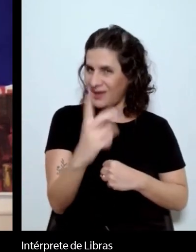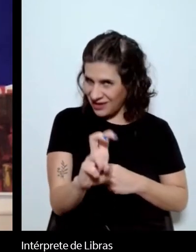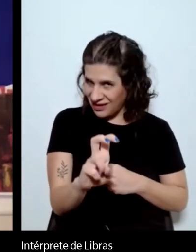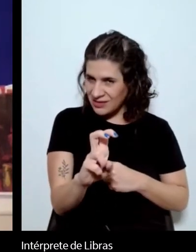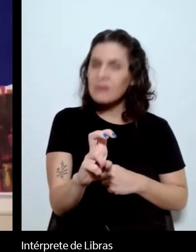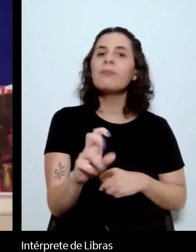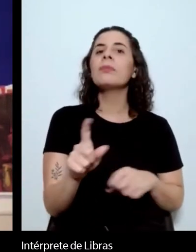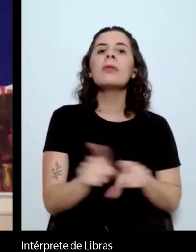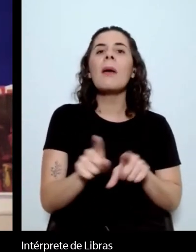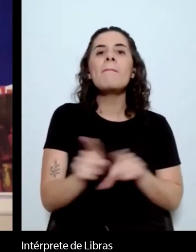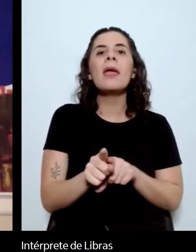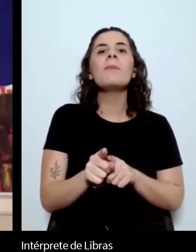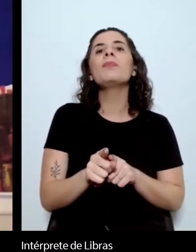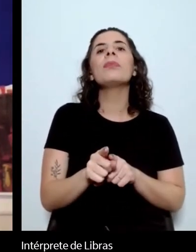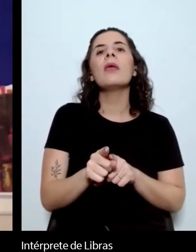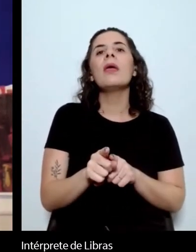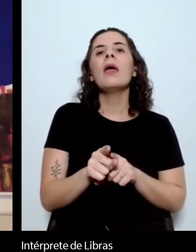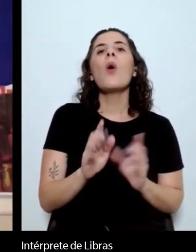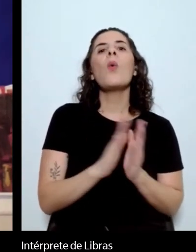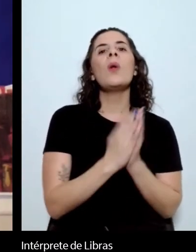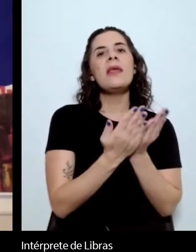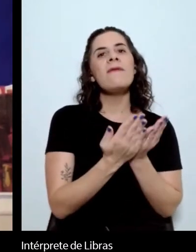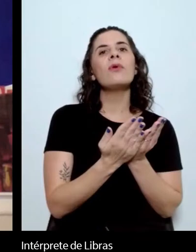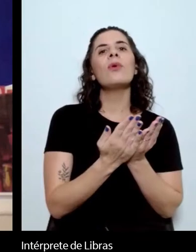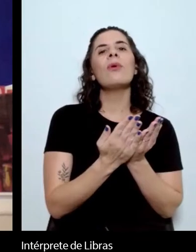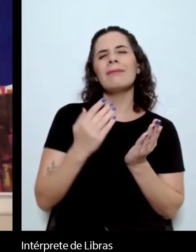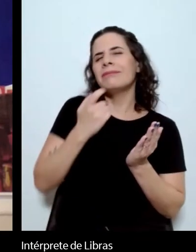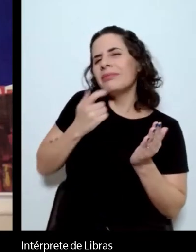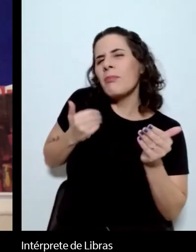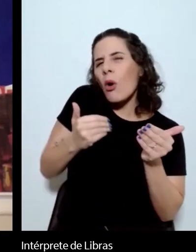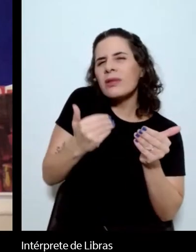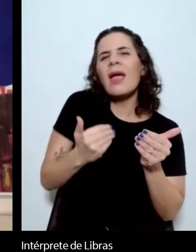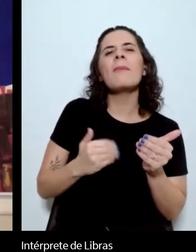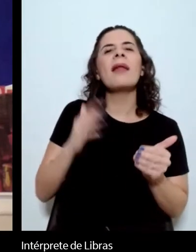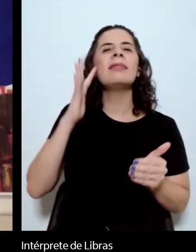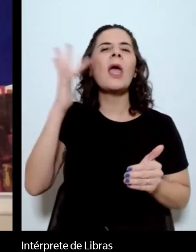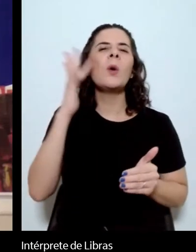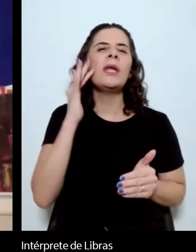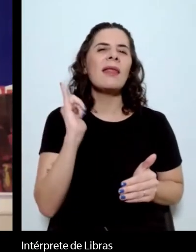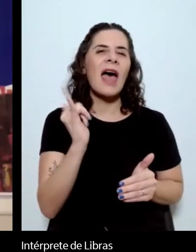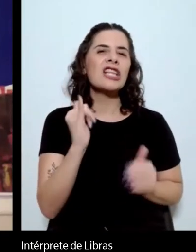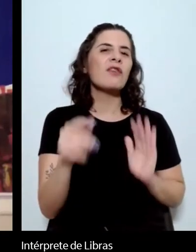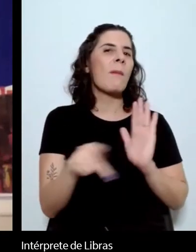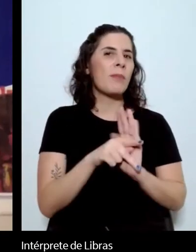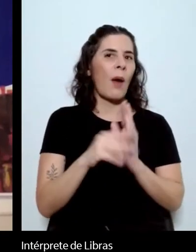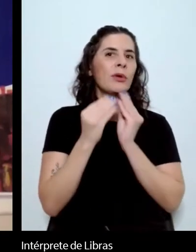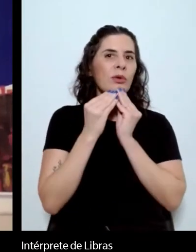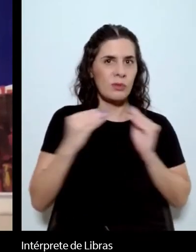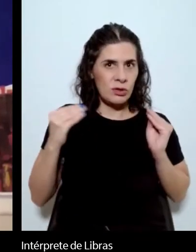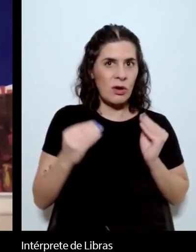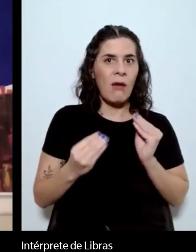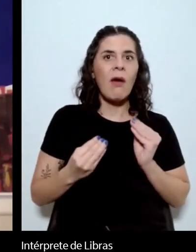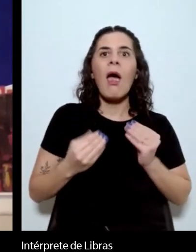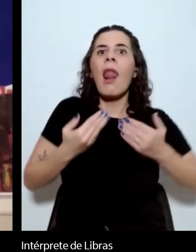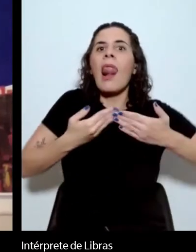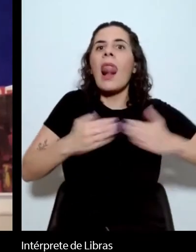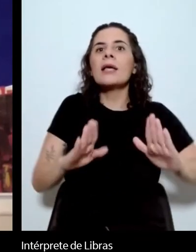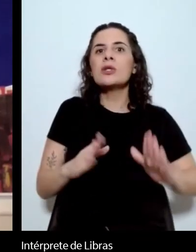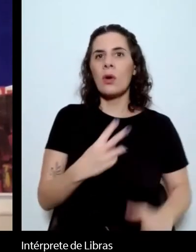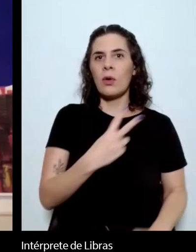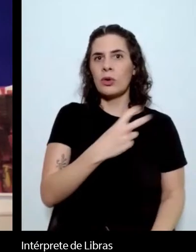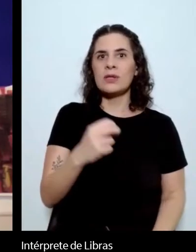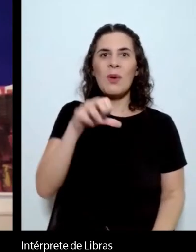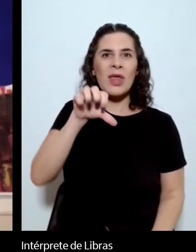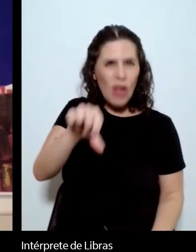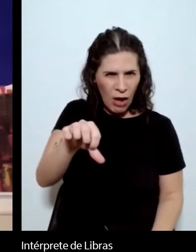chamado Machado de Assis e Teoria Narrativa, nasceu em 2019, é o livro, salvo um engano,